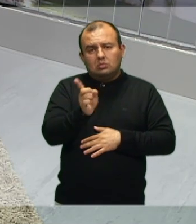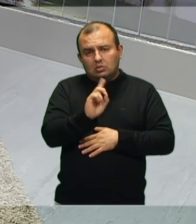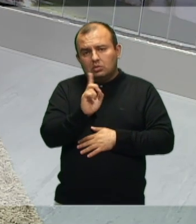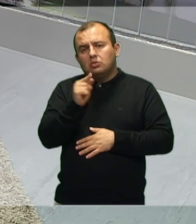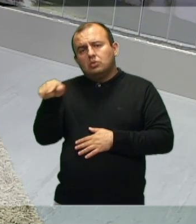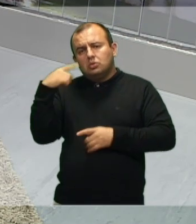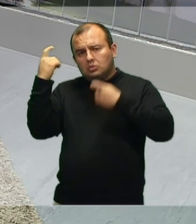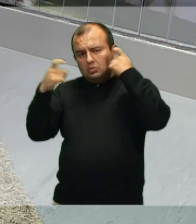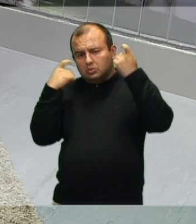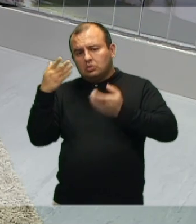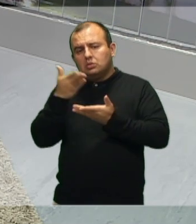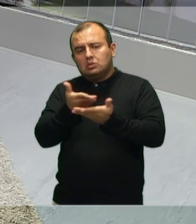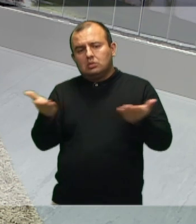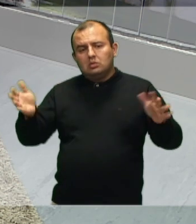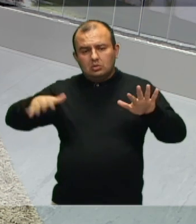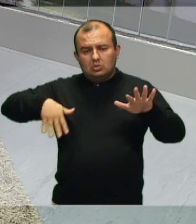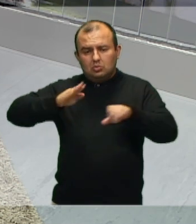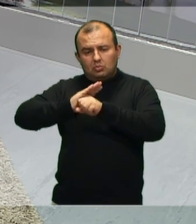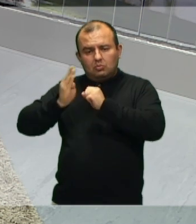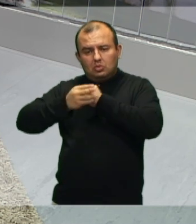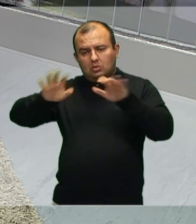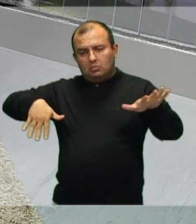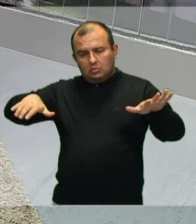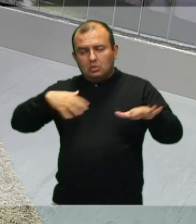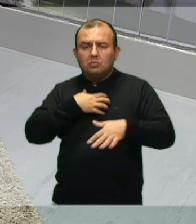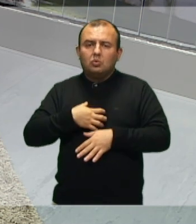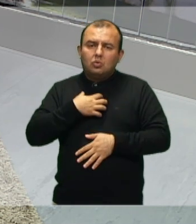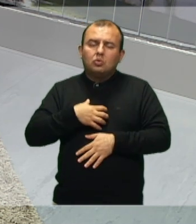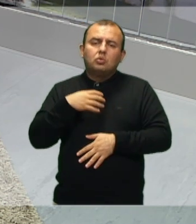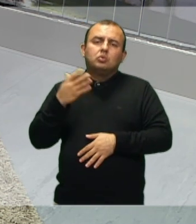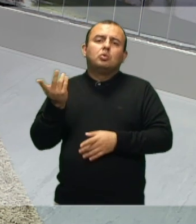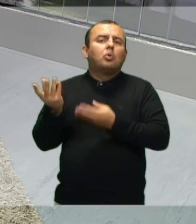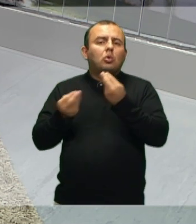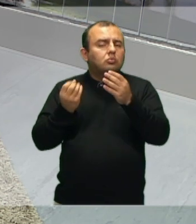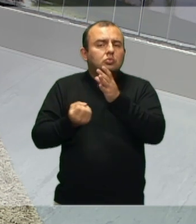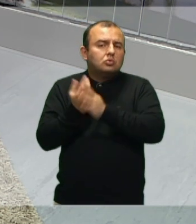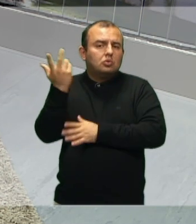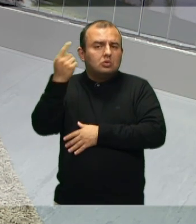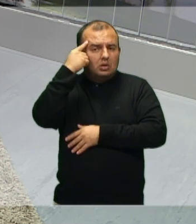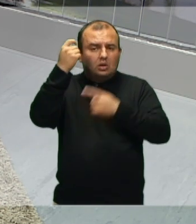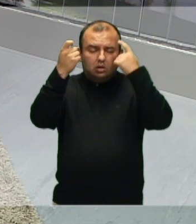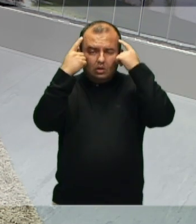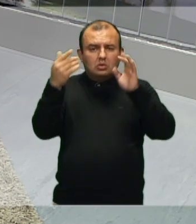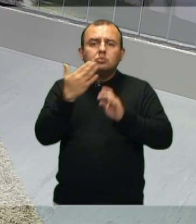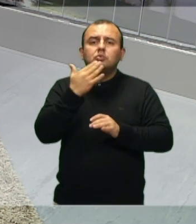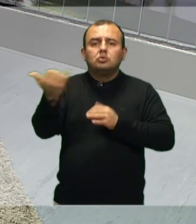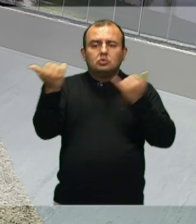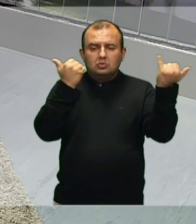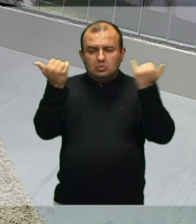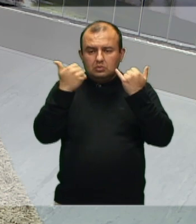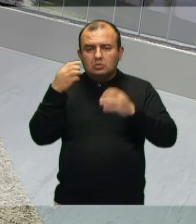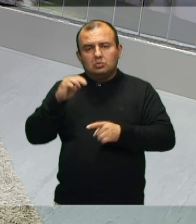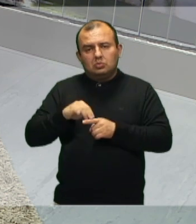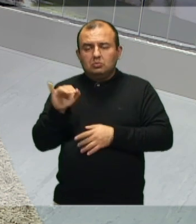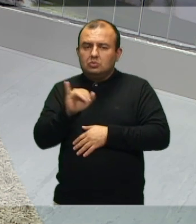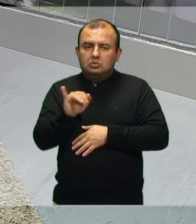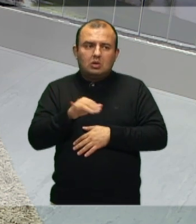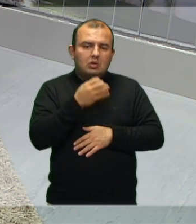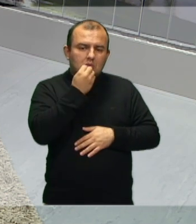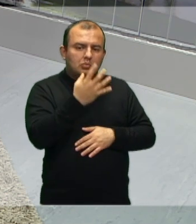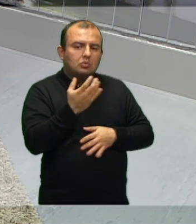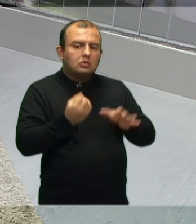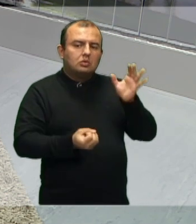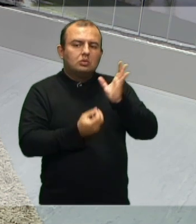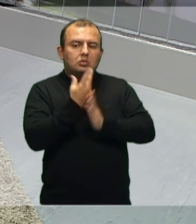tem a preocupação específica com a Praia Brava no momento. Como que surgiu a ideia desse pedido de informações ao município? Bom, ela